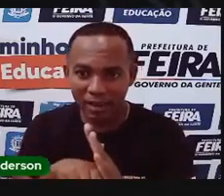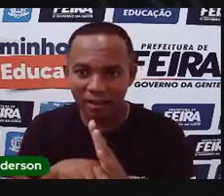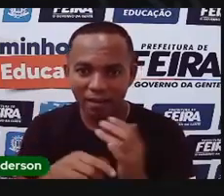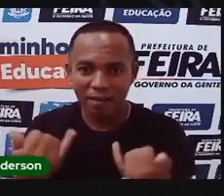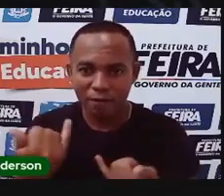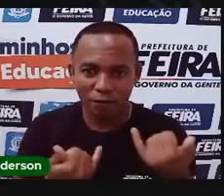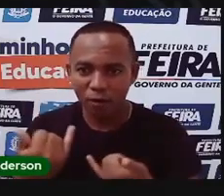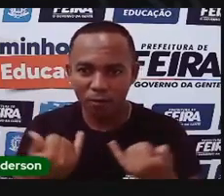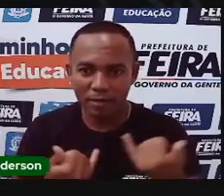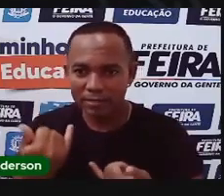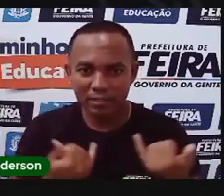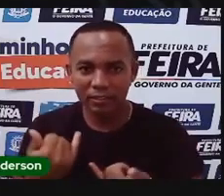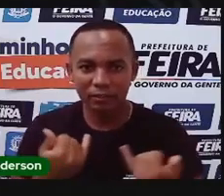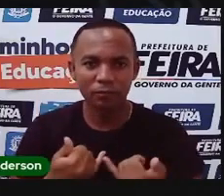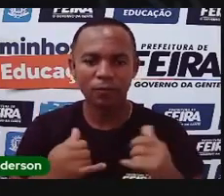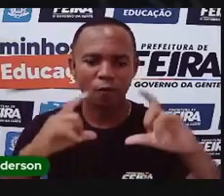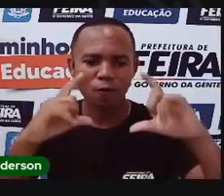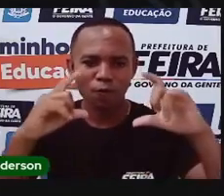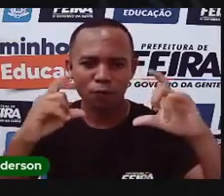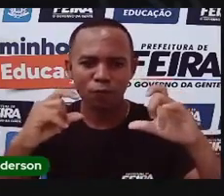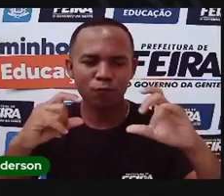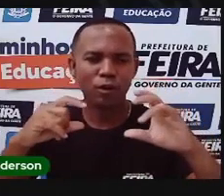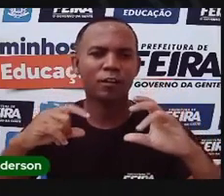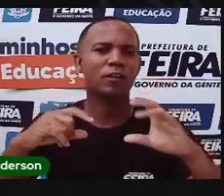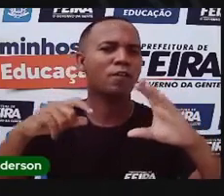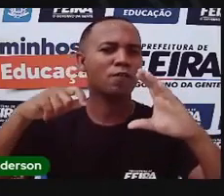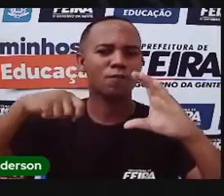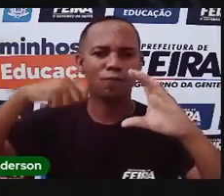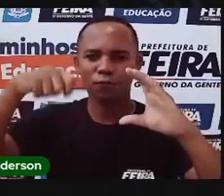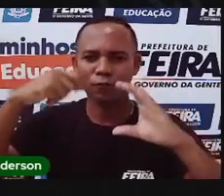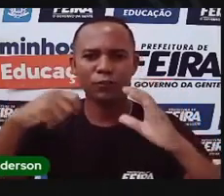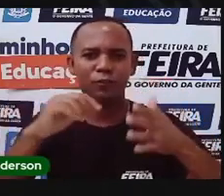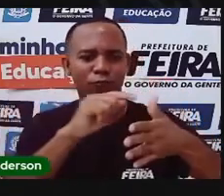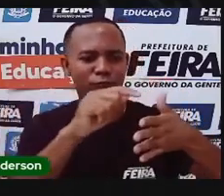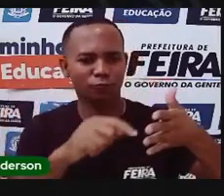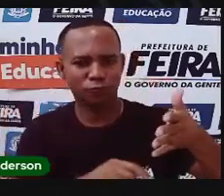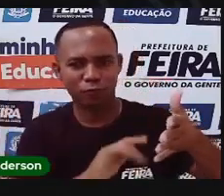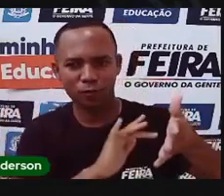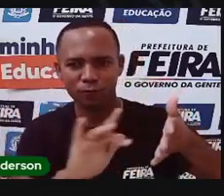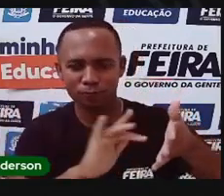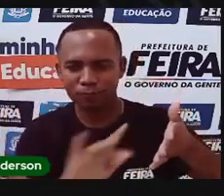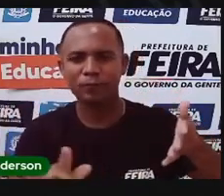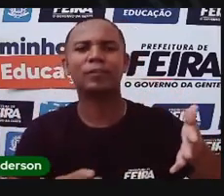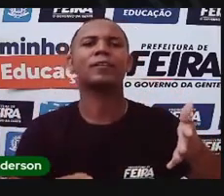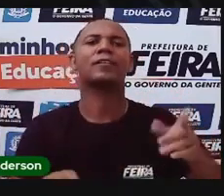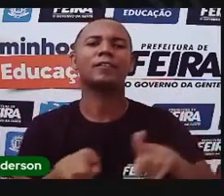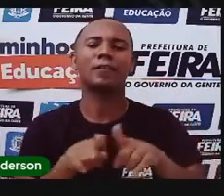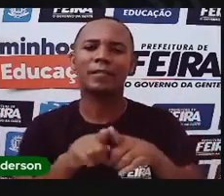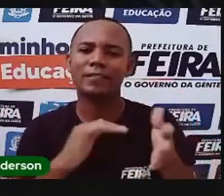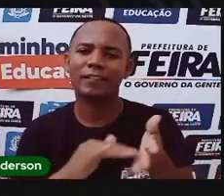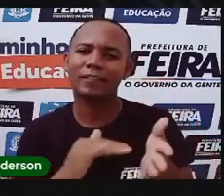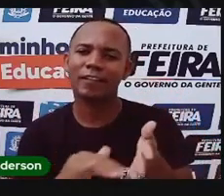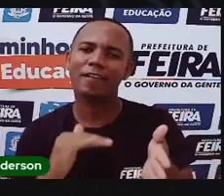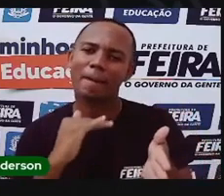aqui para a gente. Olha, tira um print, faz um vídeo, marca a Seduc, que a gente quer descobrir junto com vocês quem é essa heroína